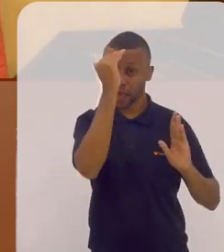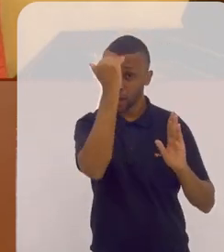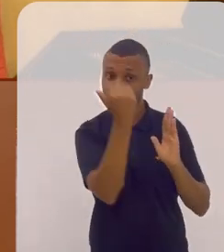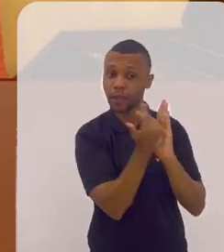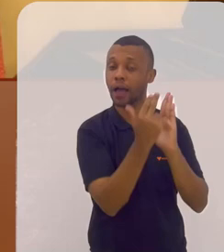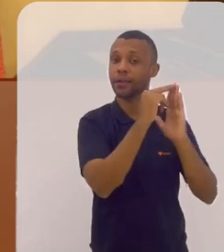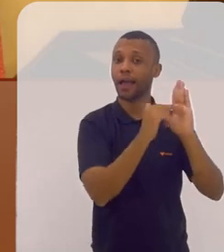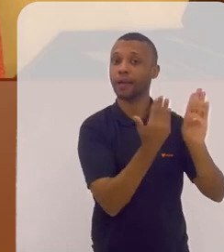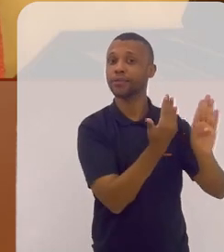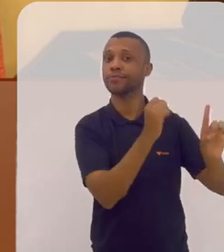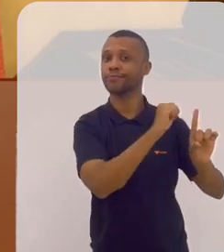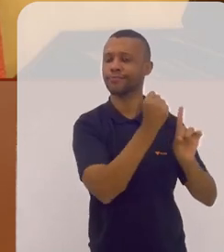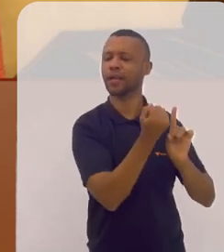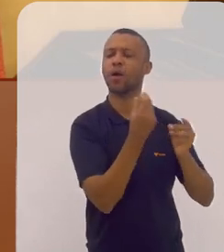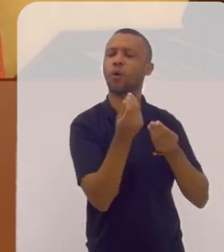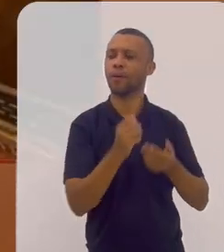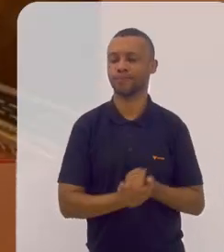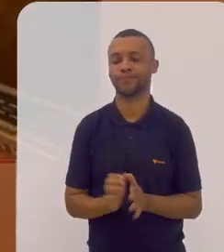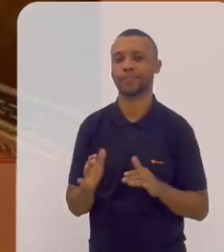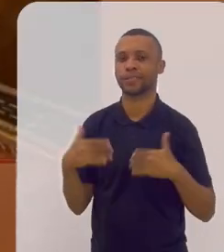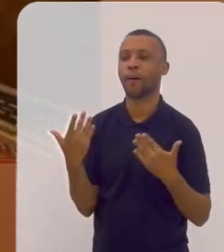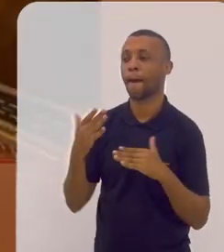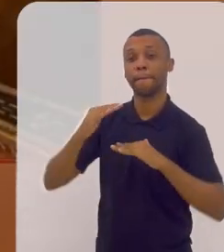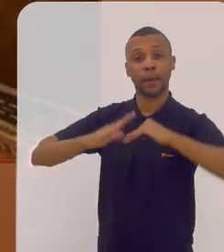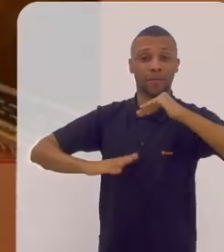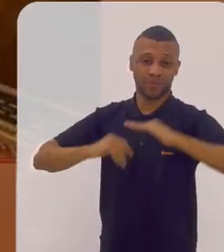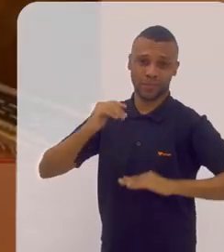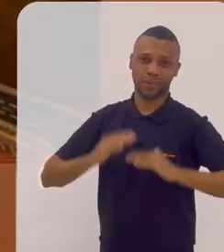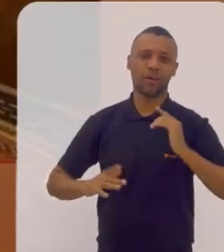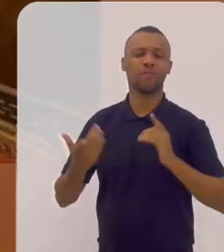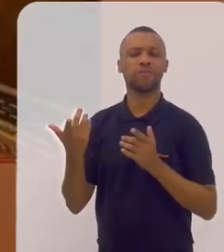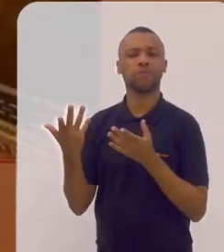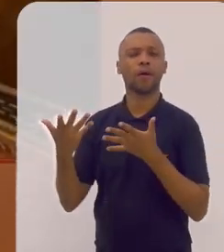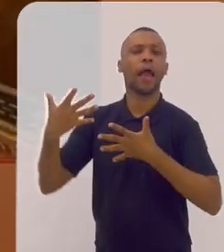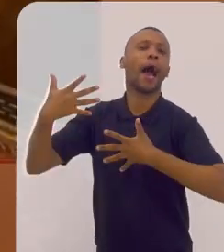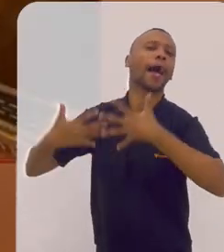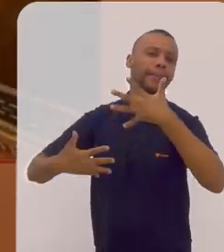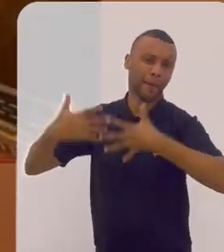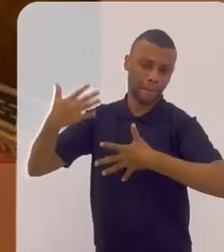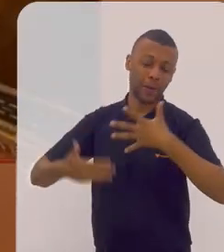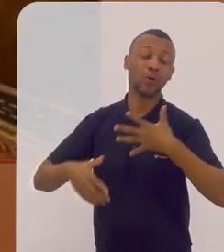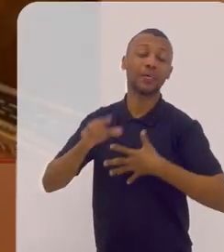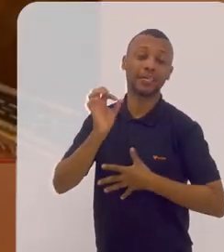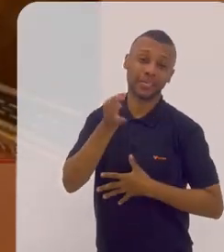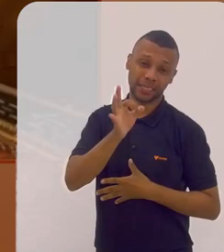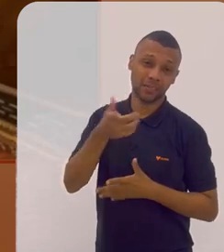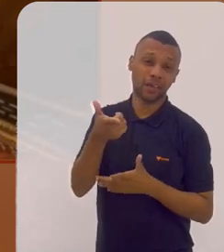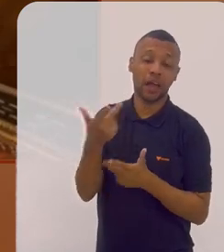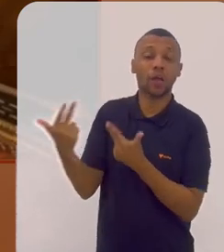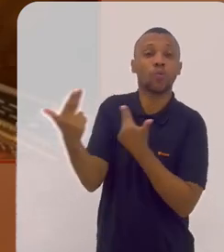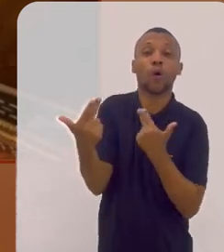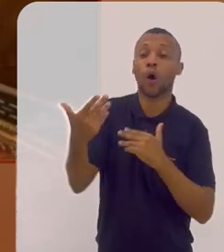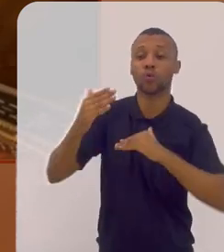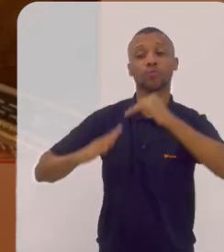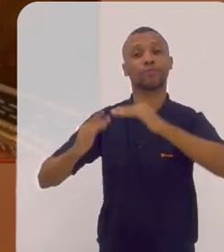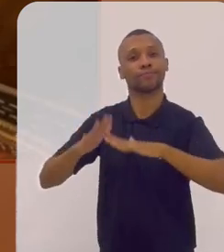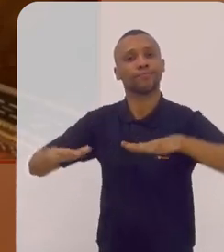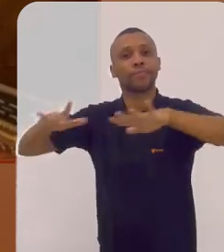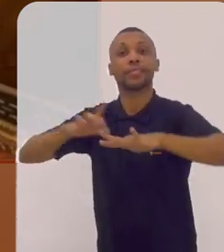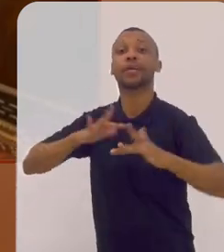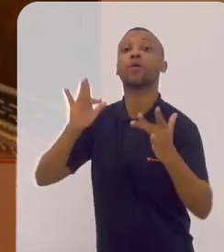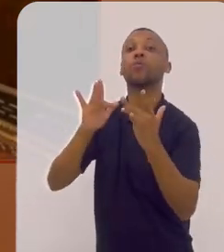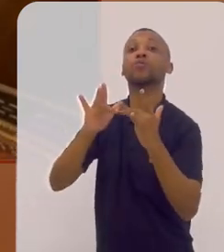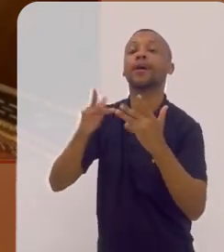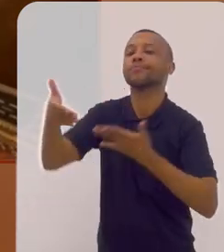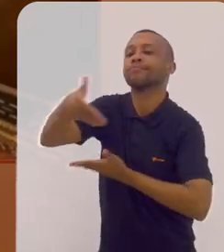a minha carreira foi um pouco afetada como a de todas as pessoas que tocam, né que são atores que